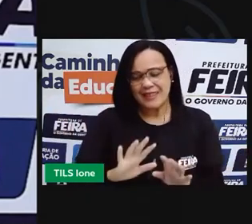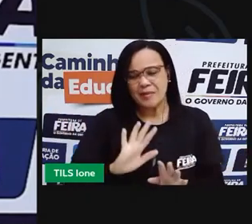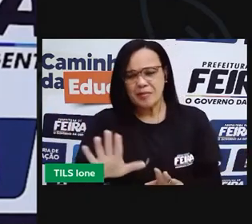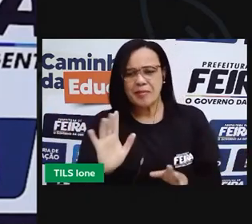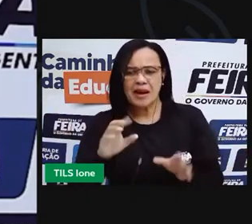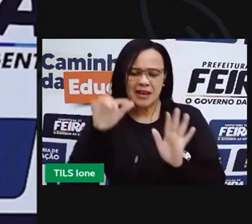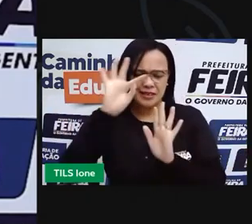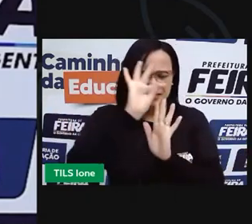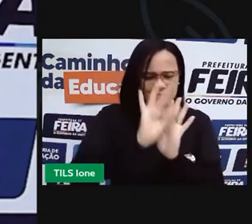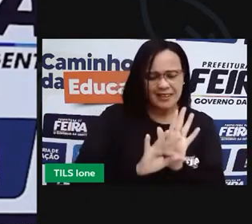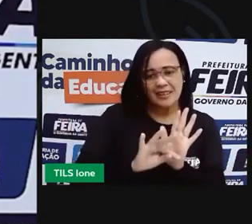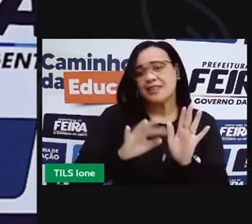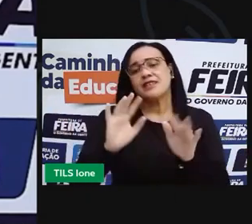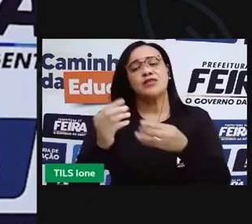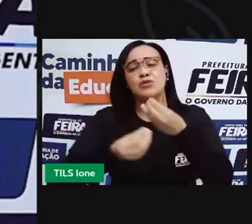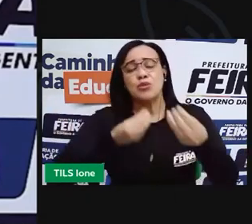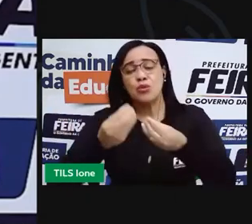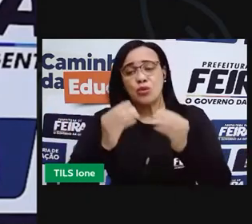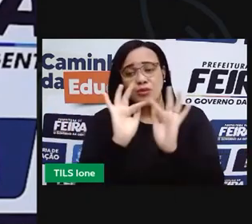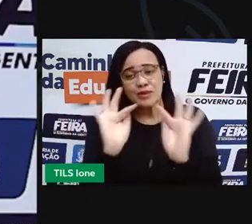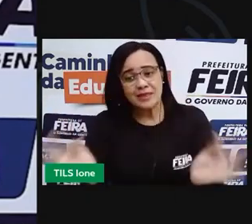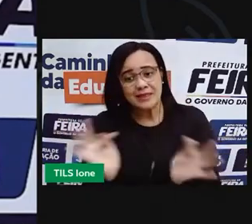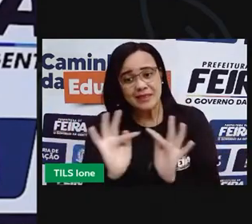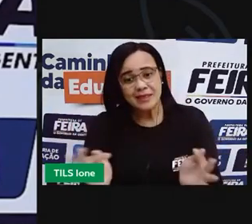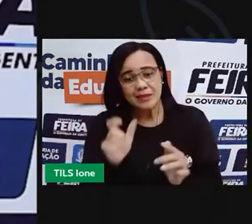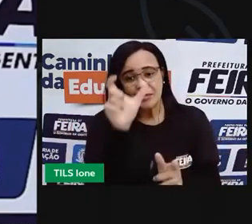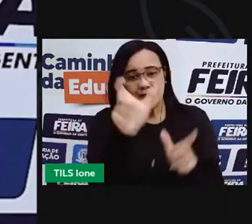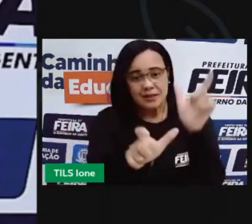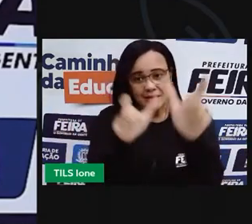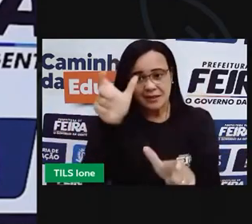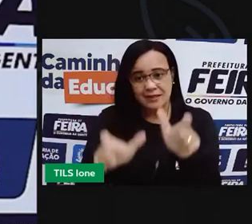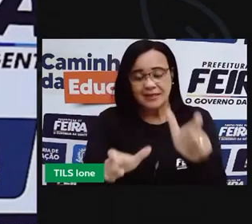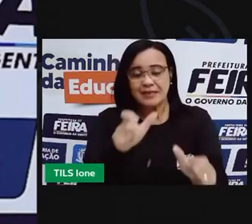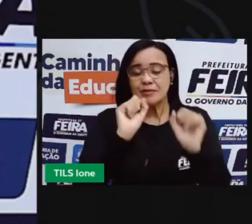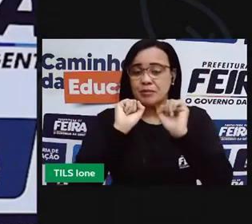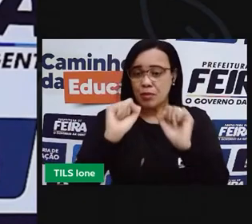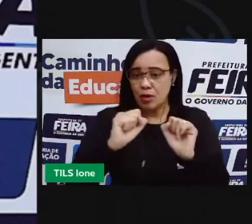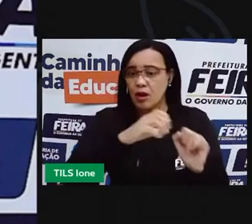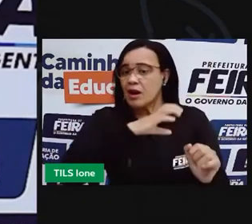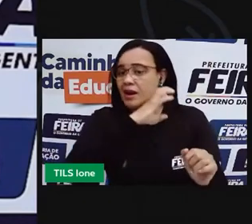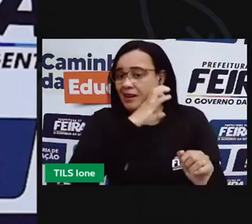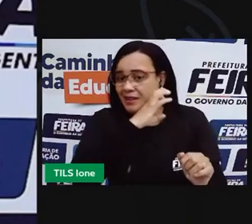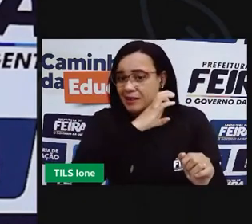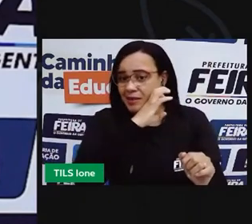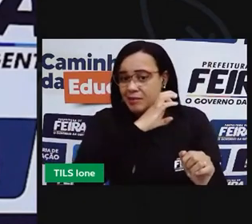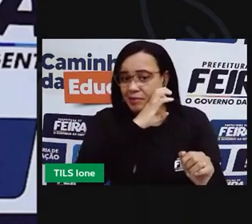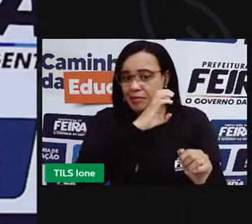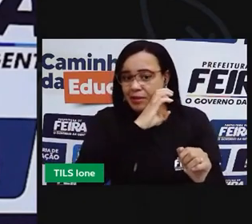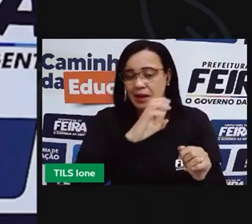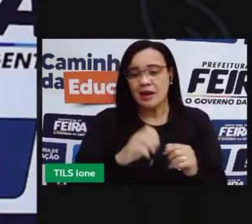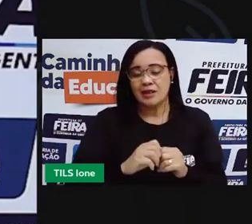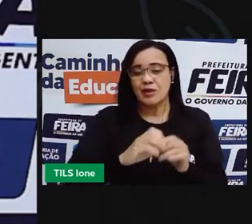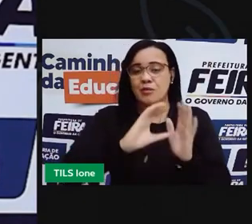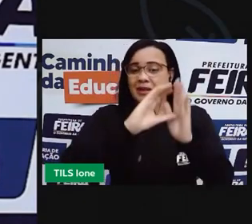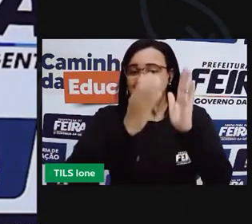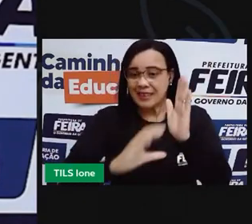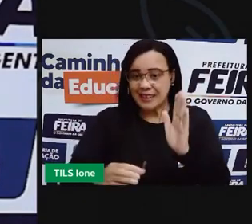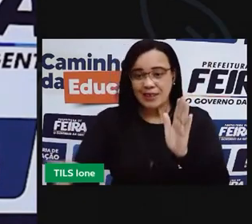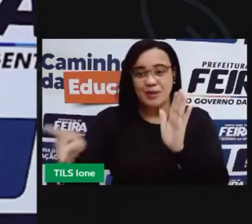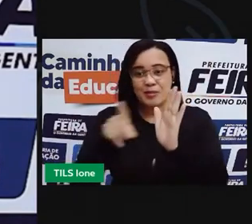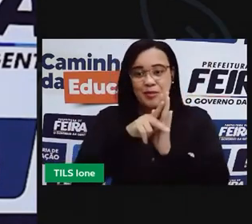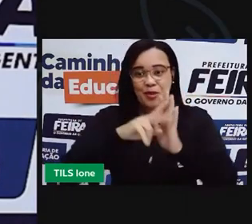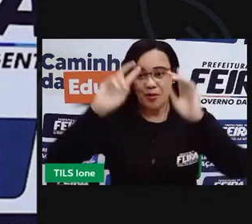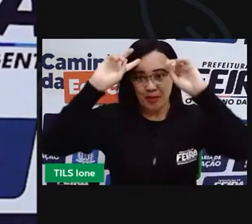utilizando como personagem, animais, que ganham características humanas, como